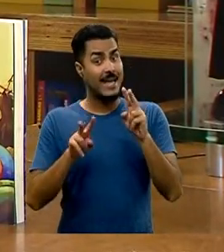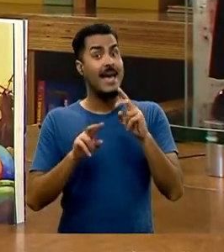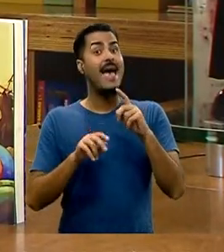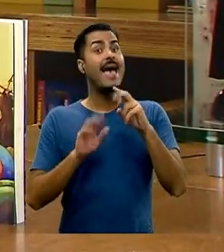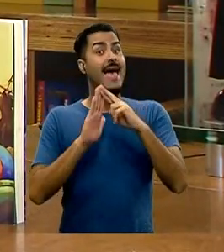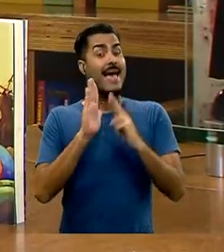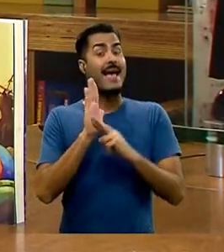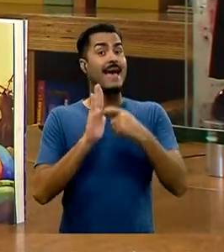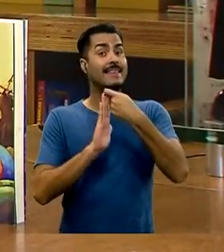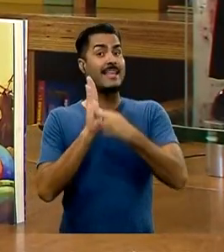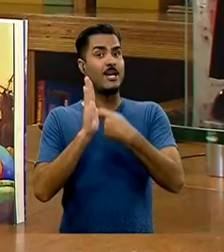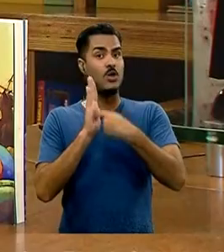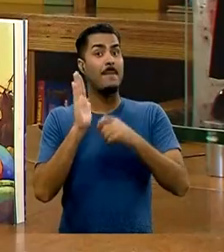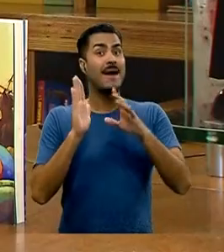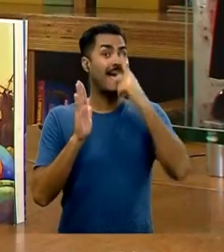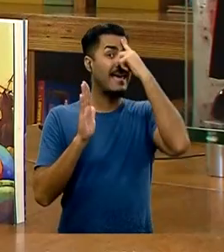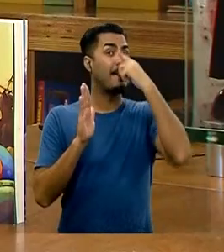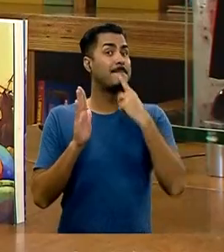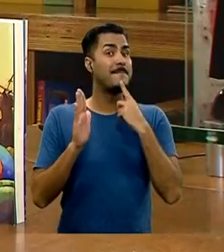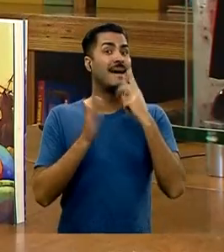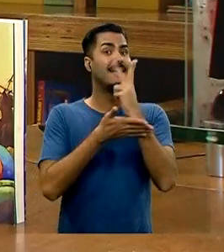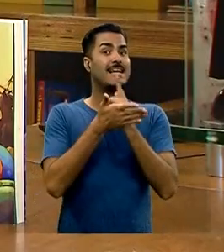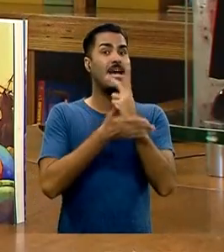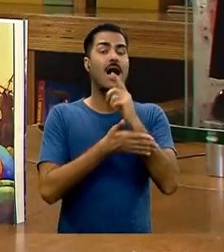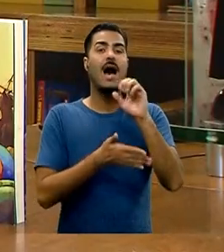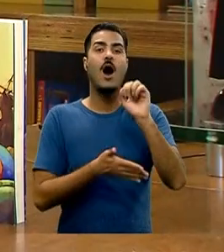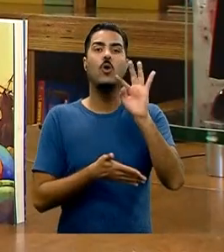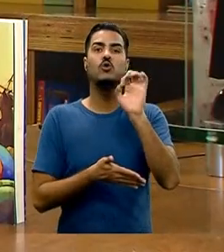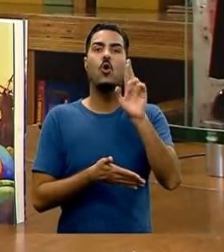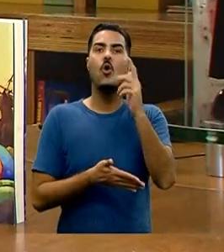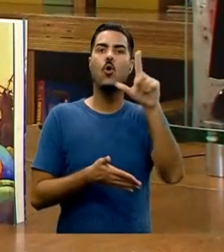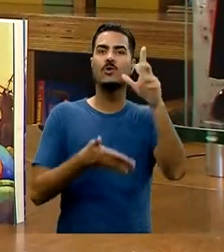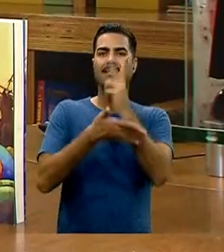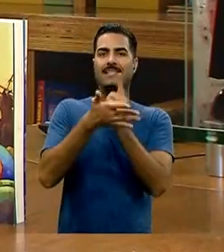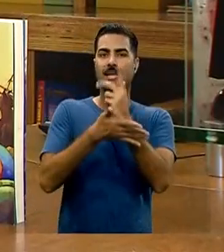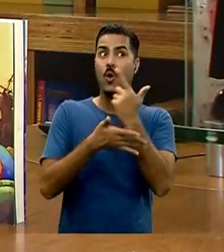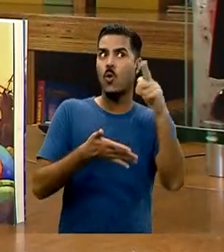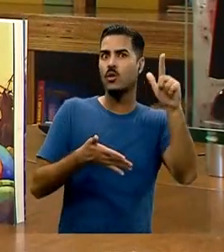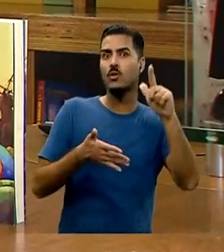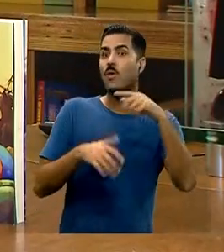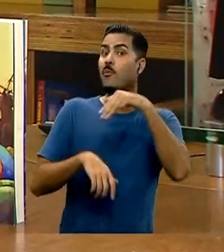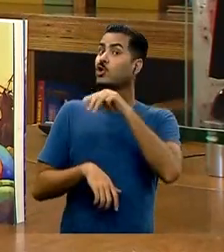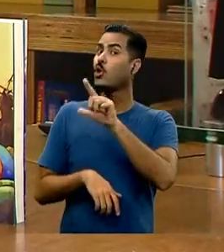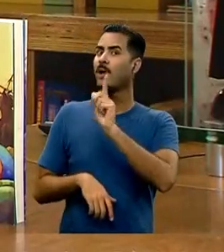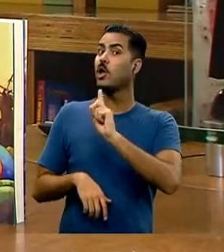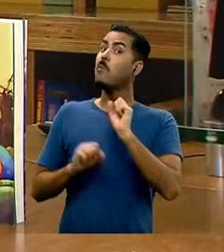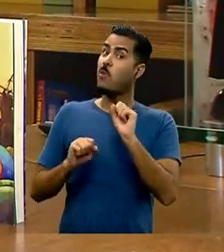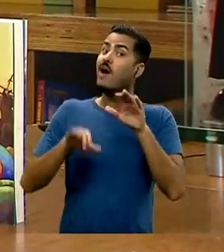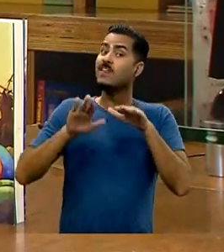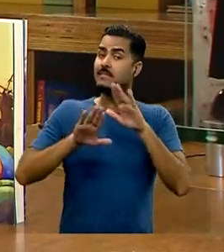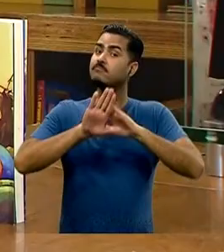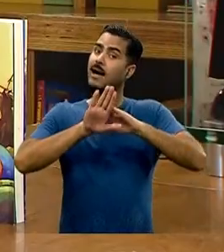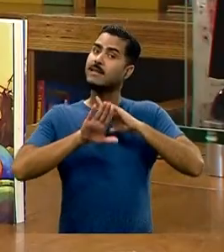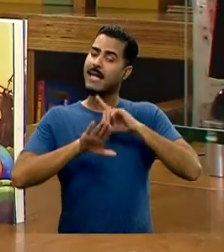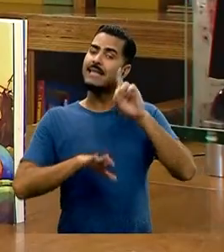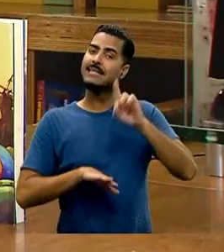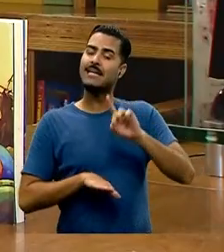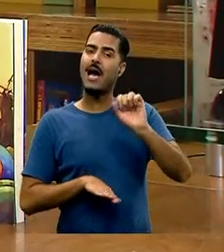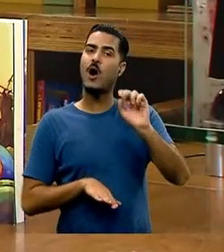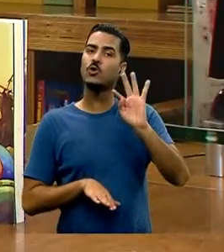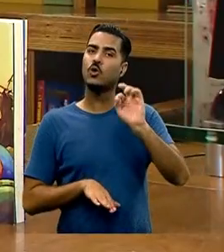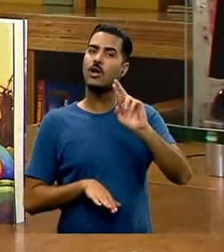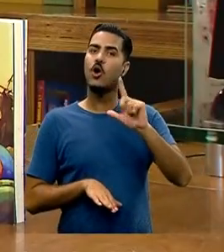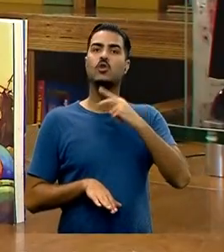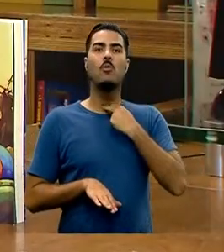textos. As ilustrações feitas por outros autores nos livros ainda podem estar protegidas por direitos autorais e não podem ser